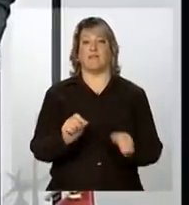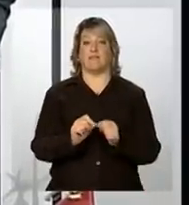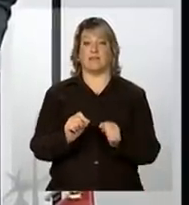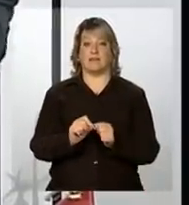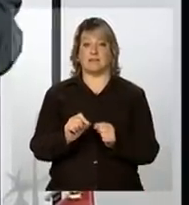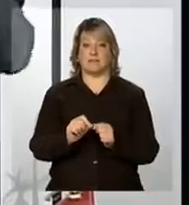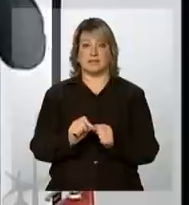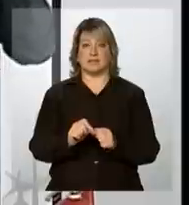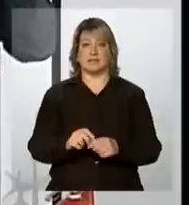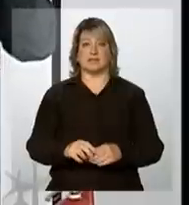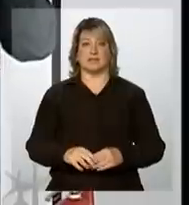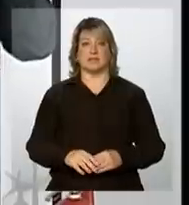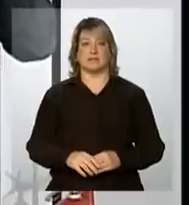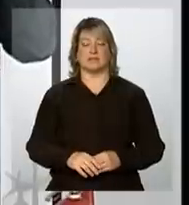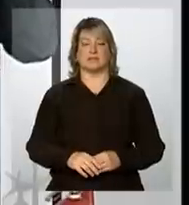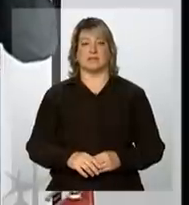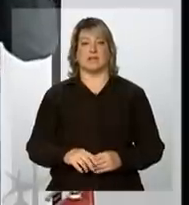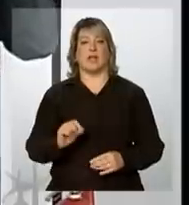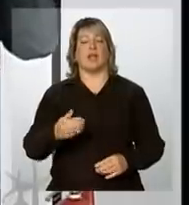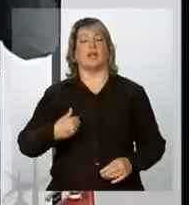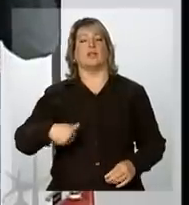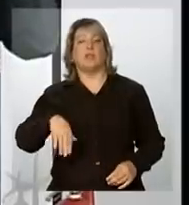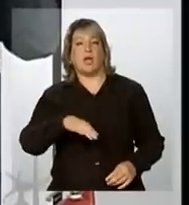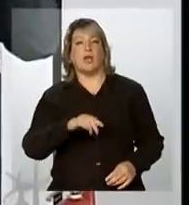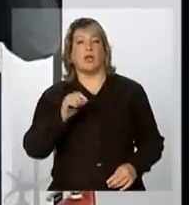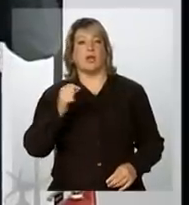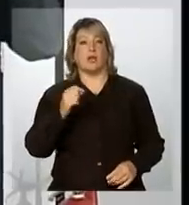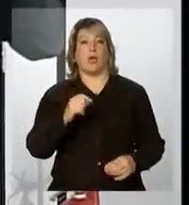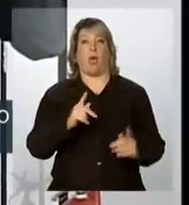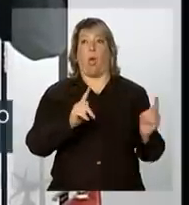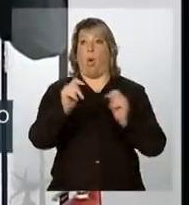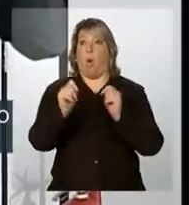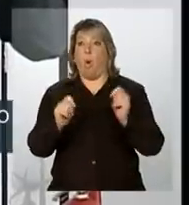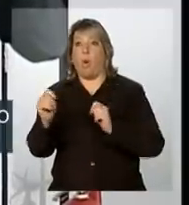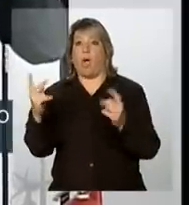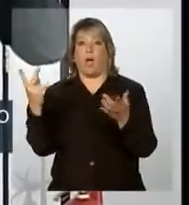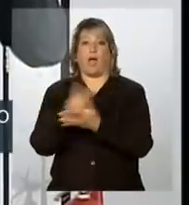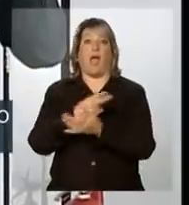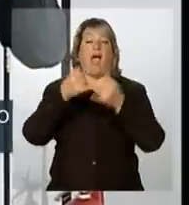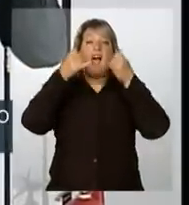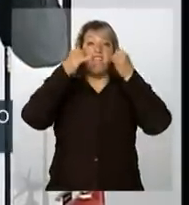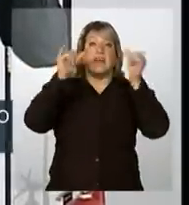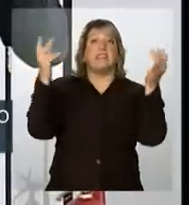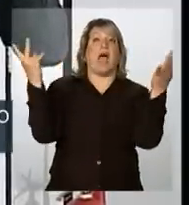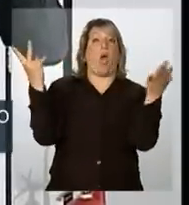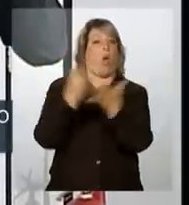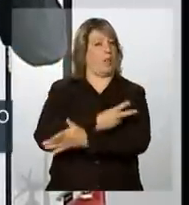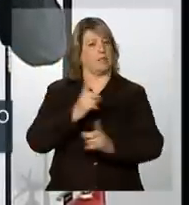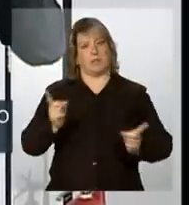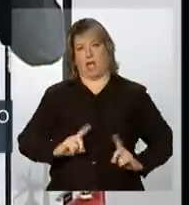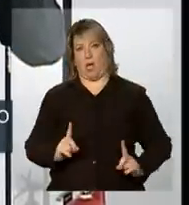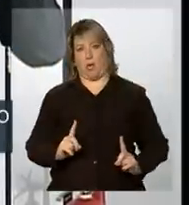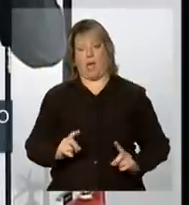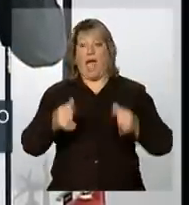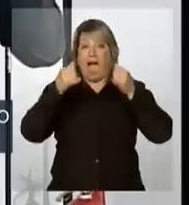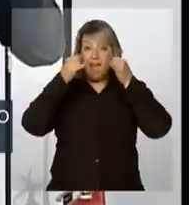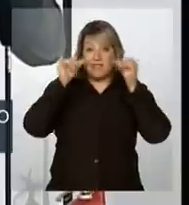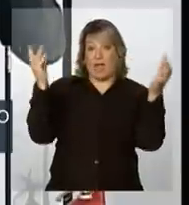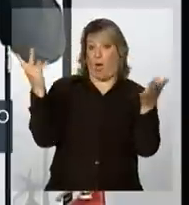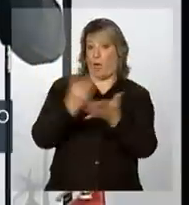gestão de risco, não que nós vamos controlar e evitar que os fenômenos aconteçam. Não é isso.